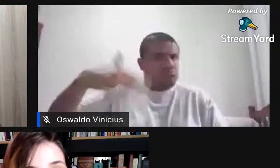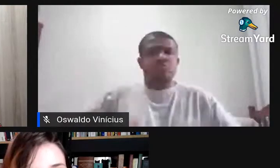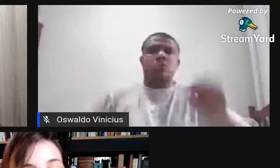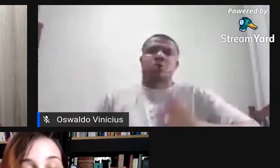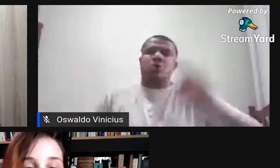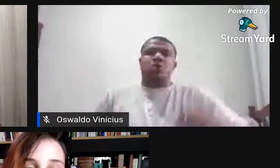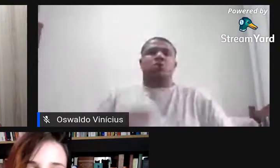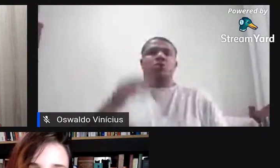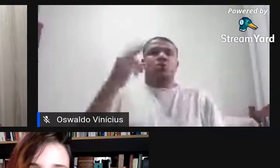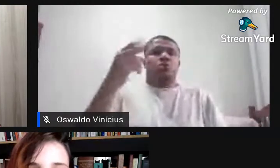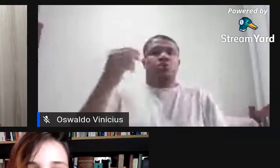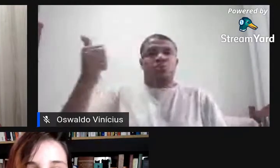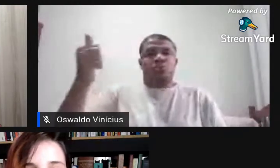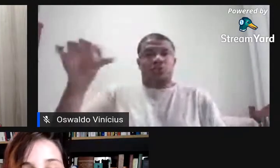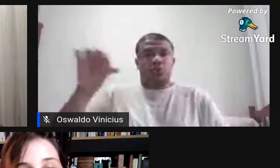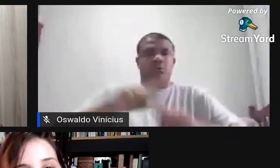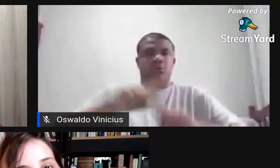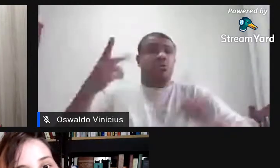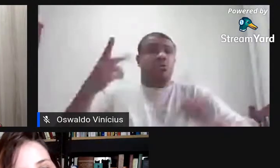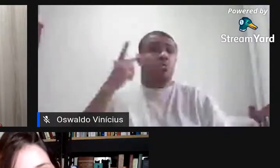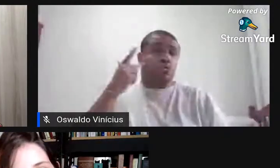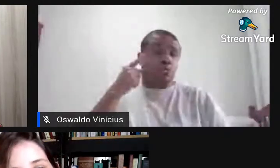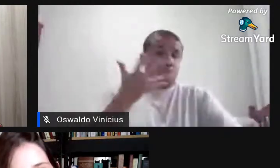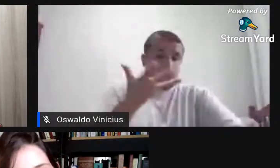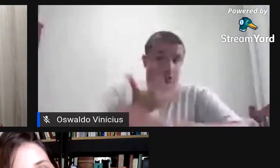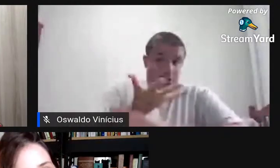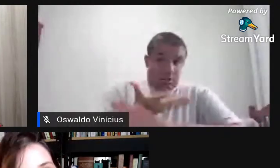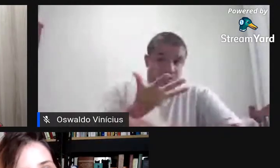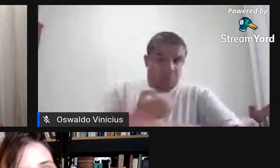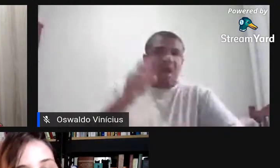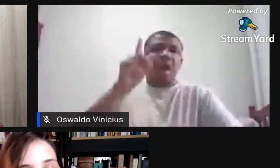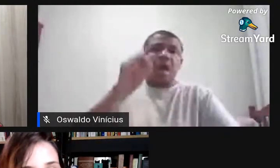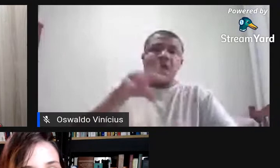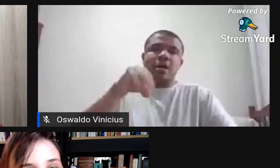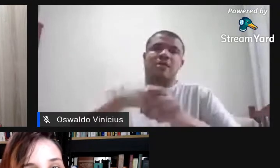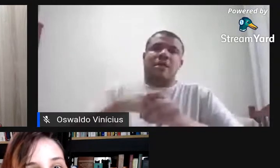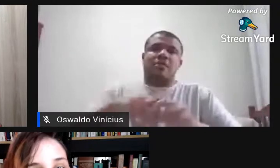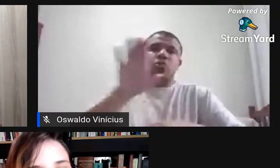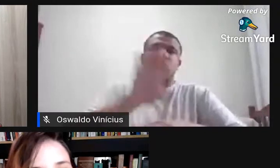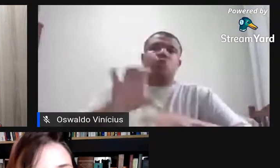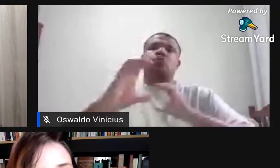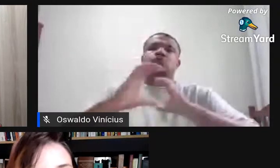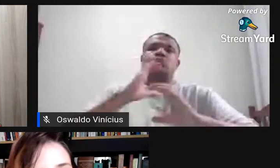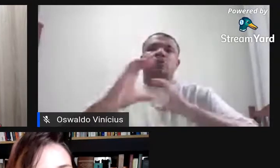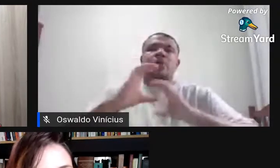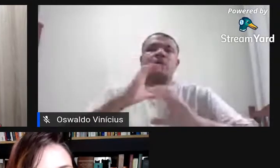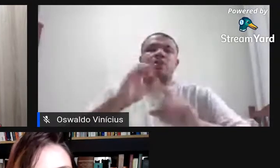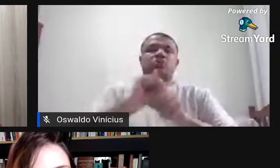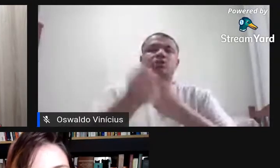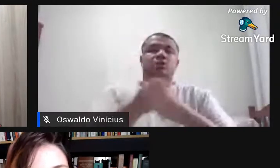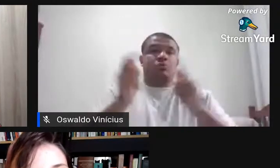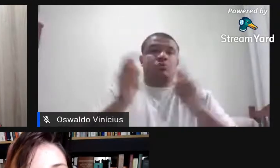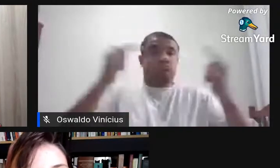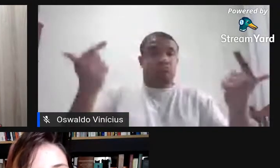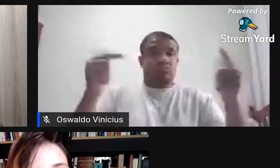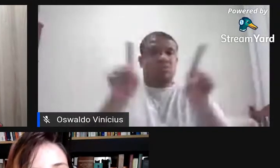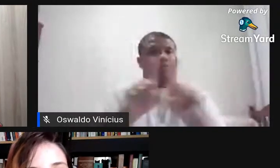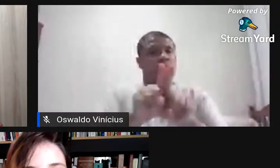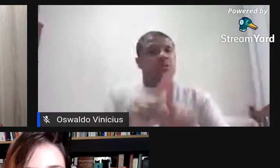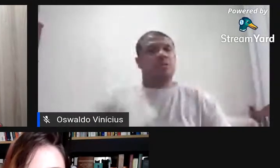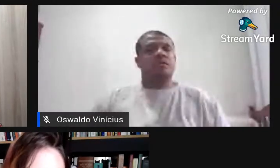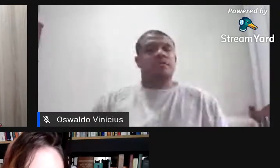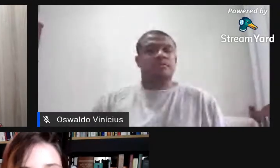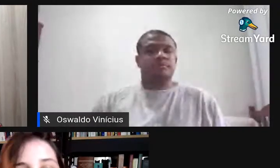2019. Mas, normalmente, essa disciplina também tem um módulo da comunicação, organizado pelo professor Andréa Mendes. Sim, uma